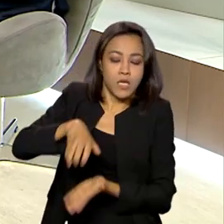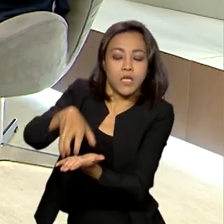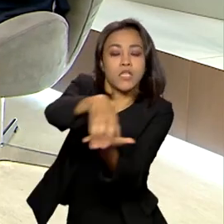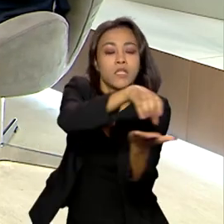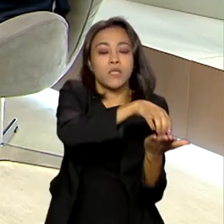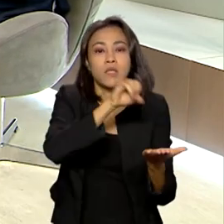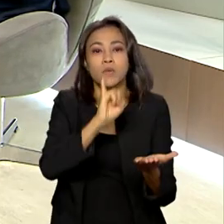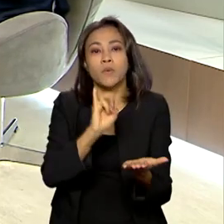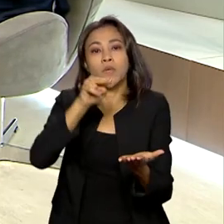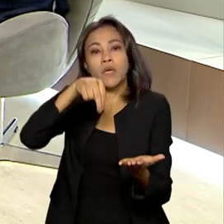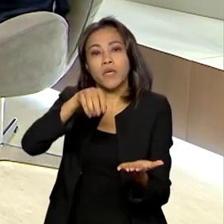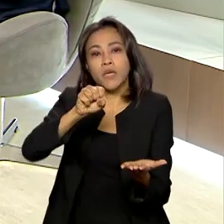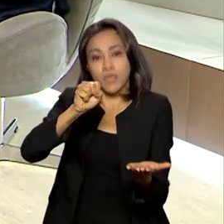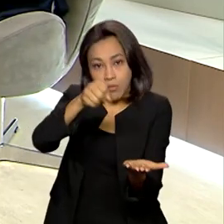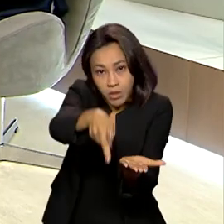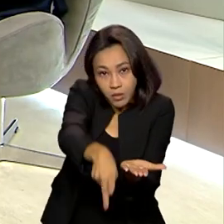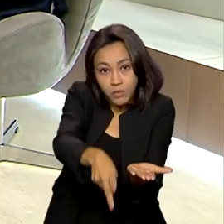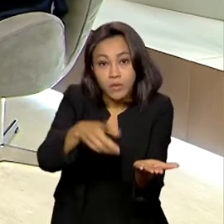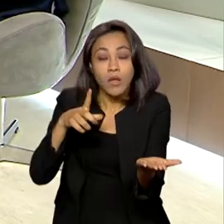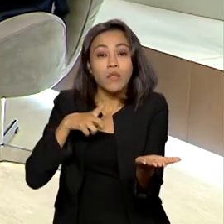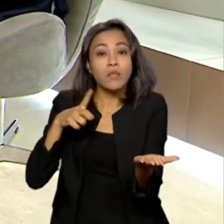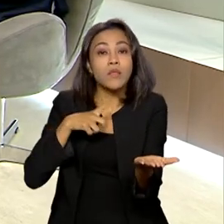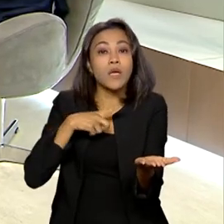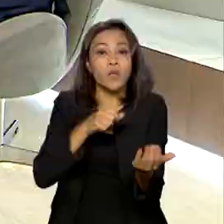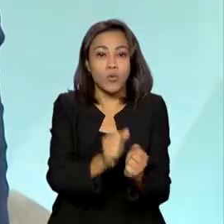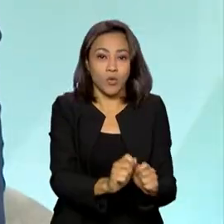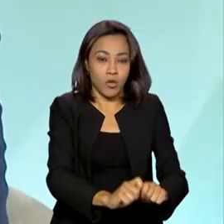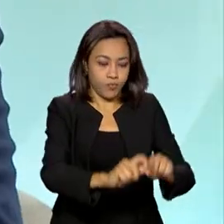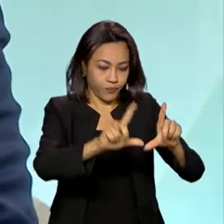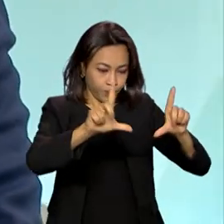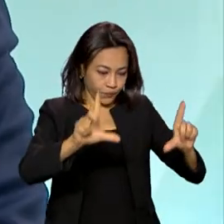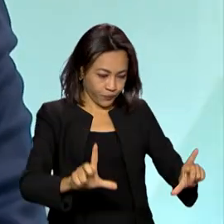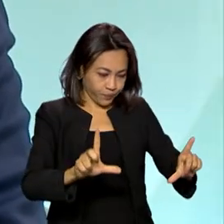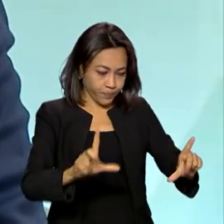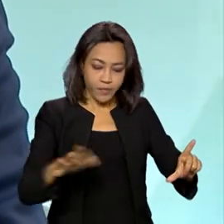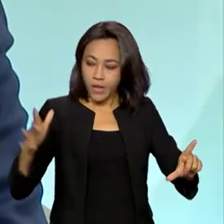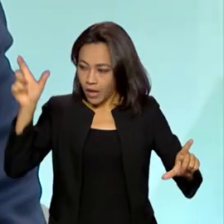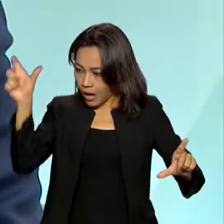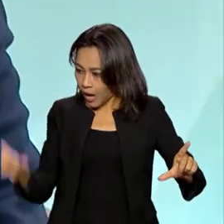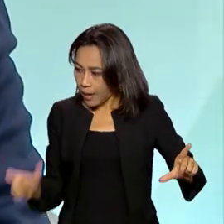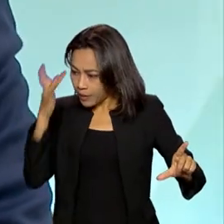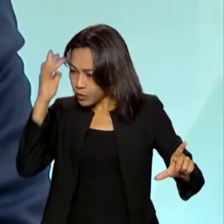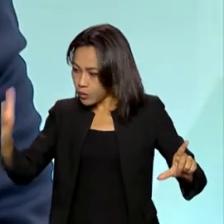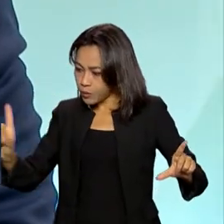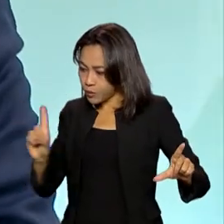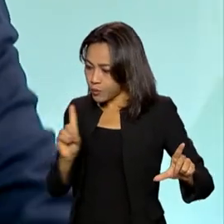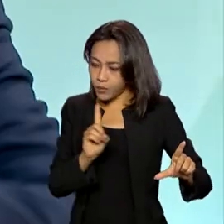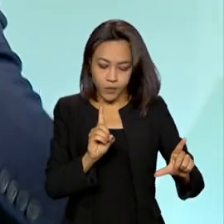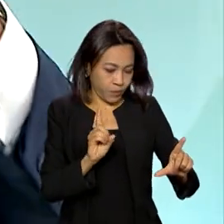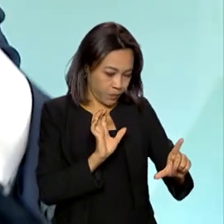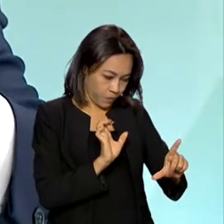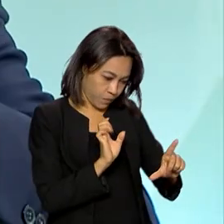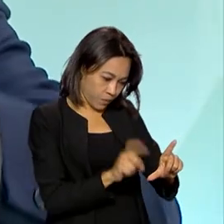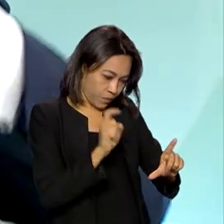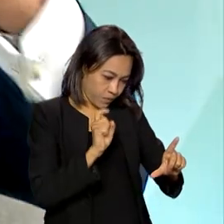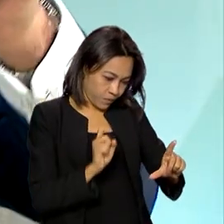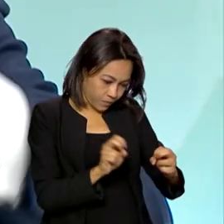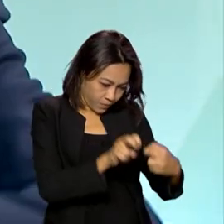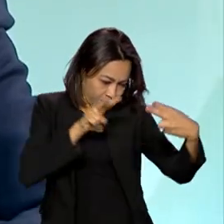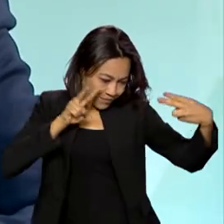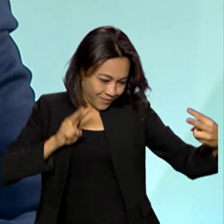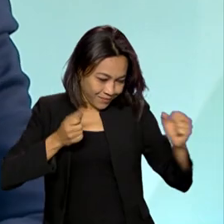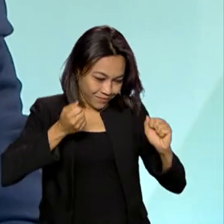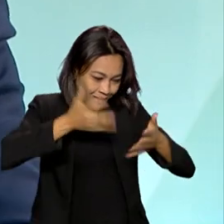Previdência estão sendo colocados um aparelho, o segurado acessa aquele aparelho e naquele aparelho, à distância, tem um